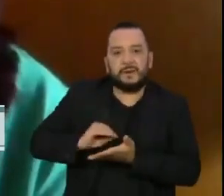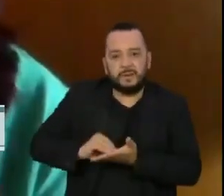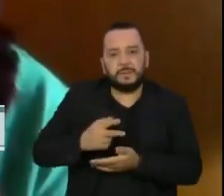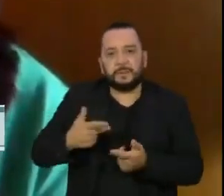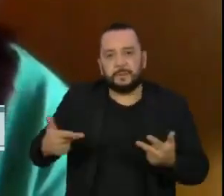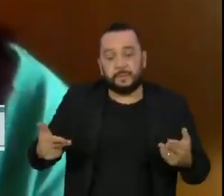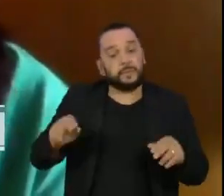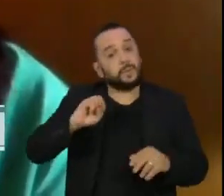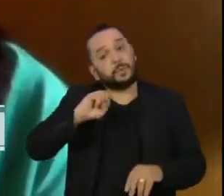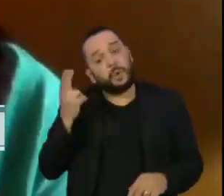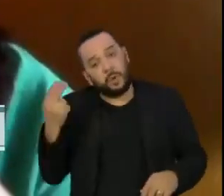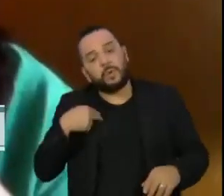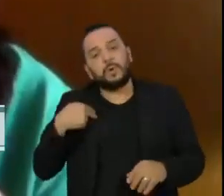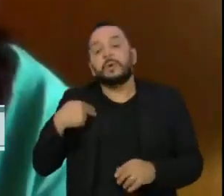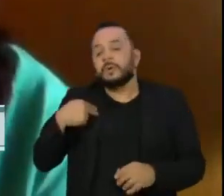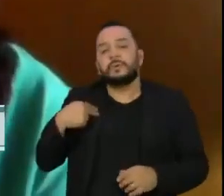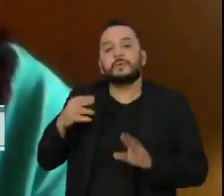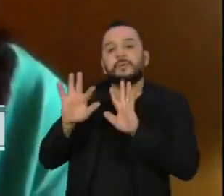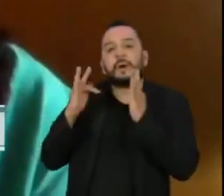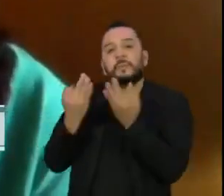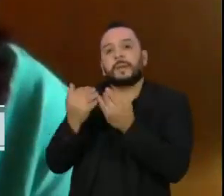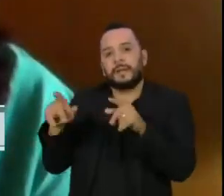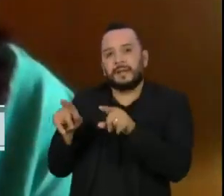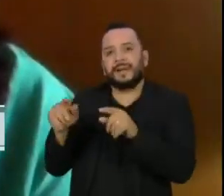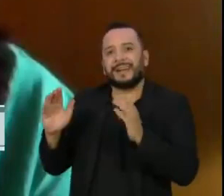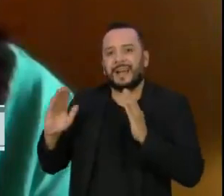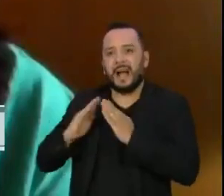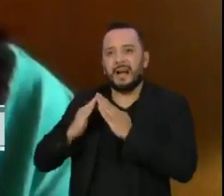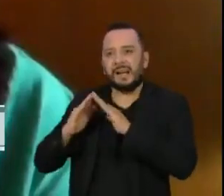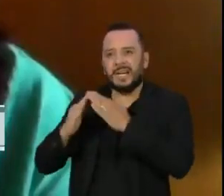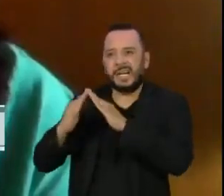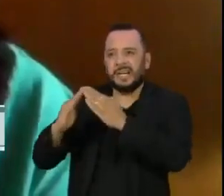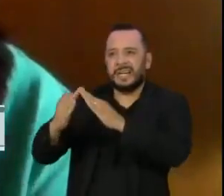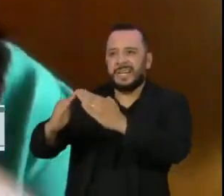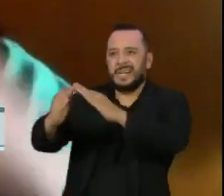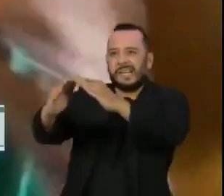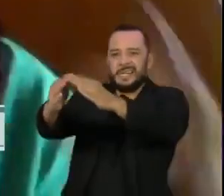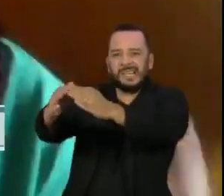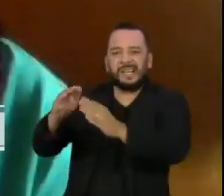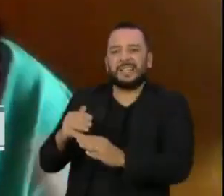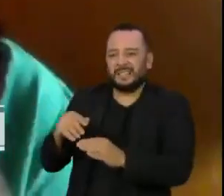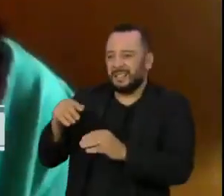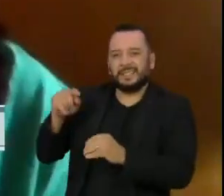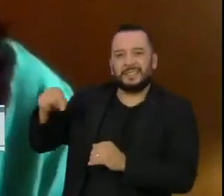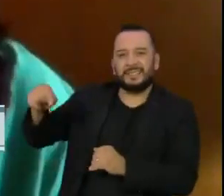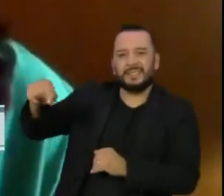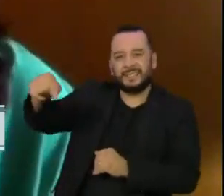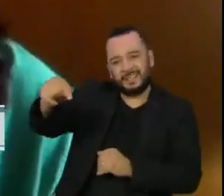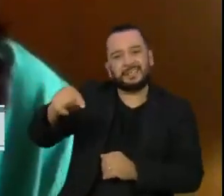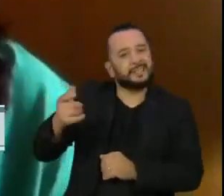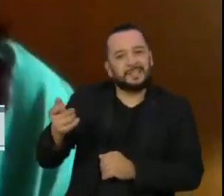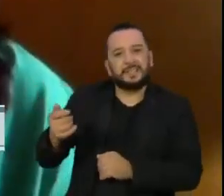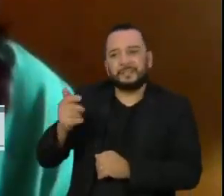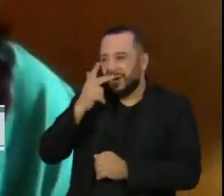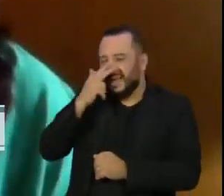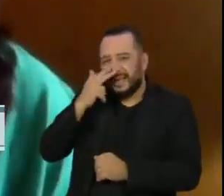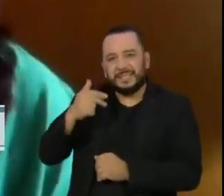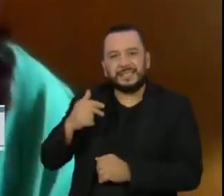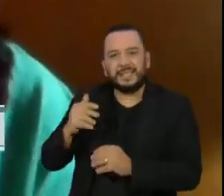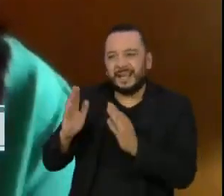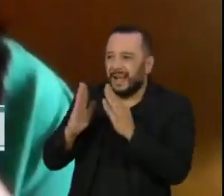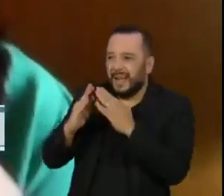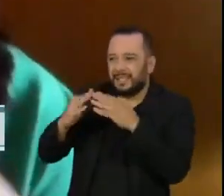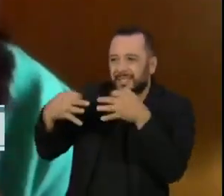em domicílios improvisados ou muito, muito precários, que realmente não se configuram como uma moradia digna.